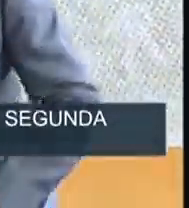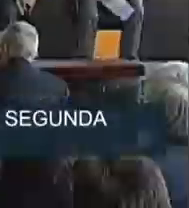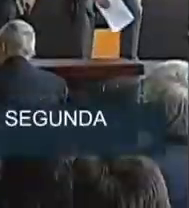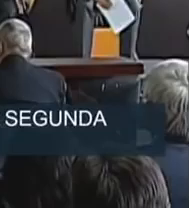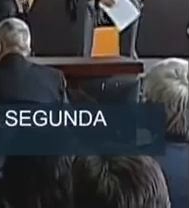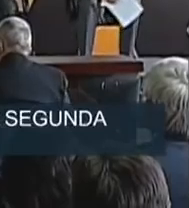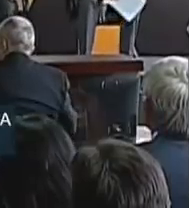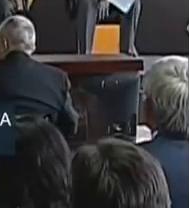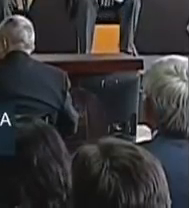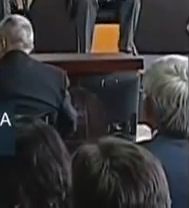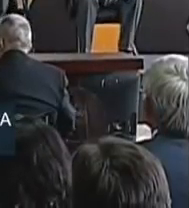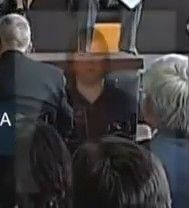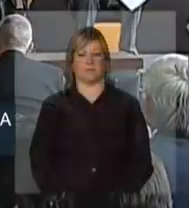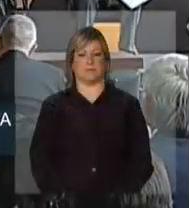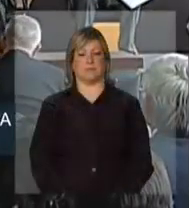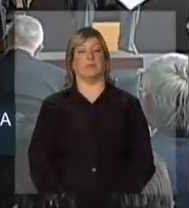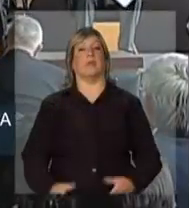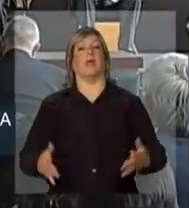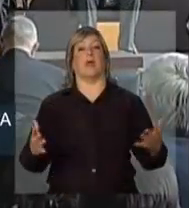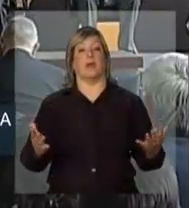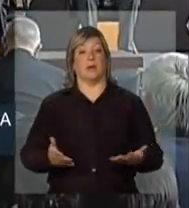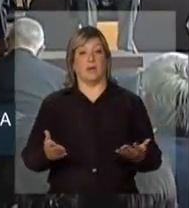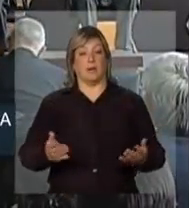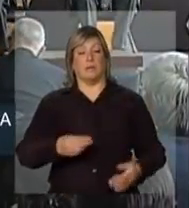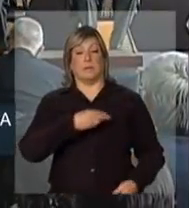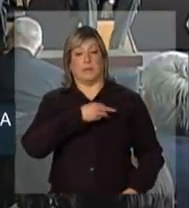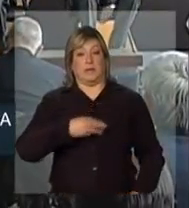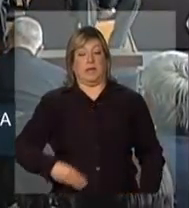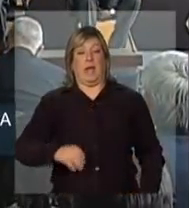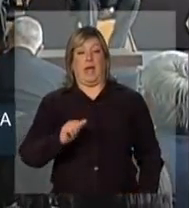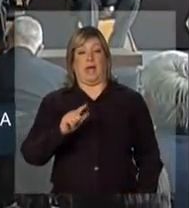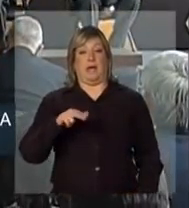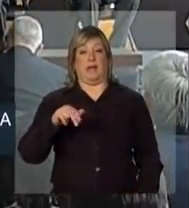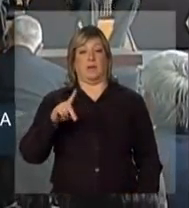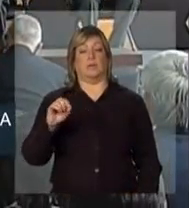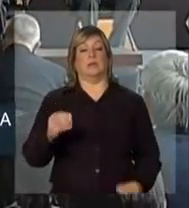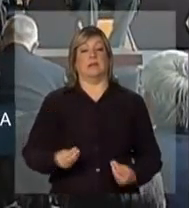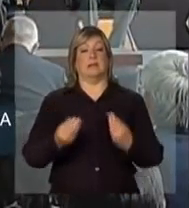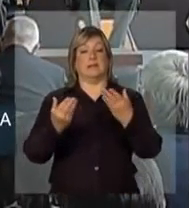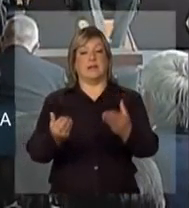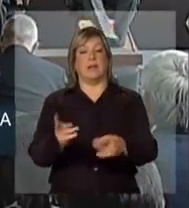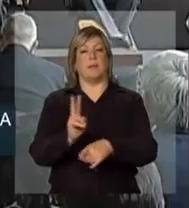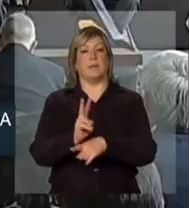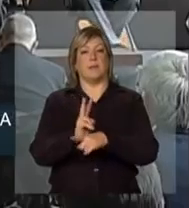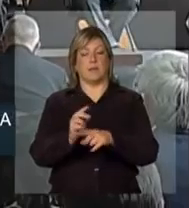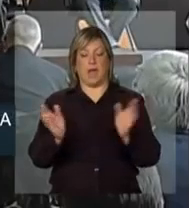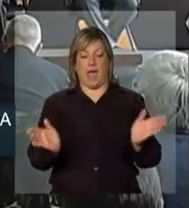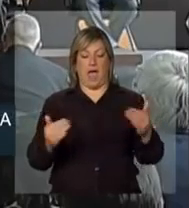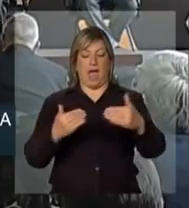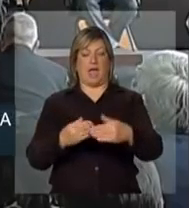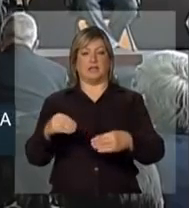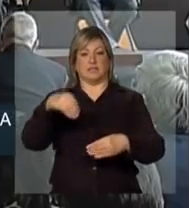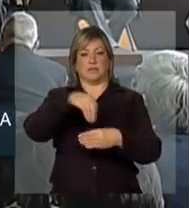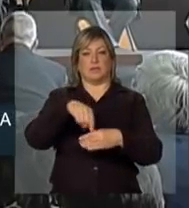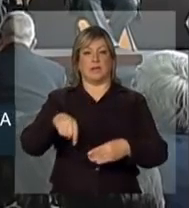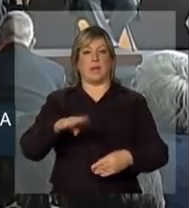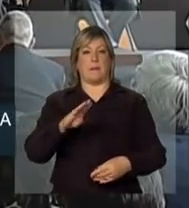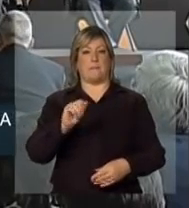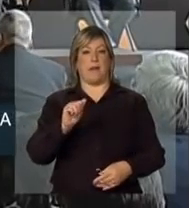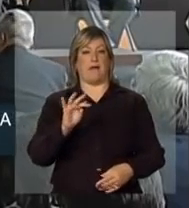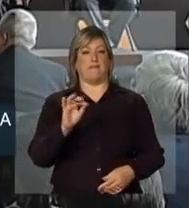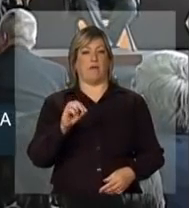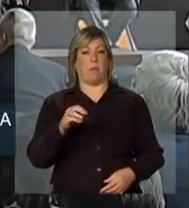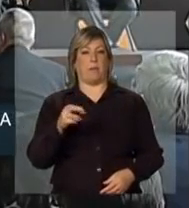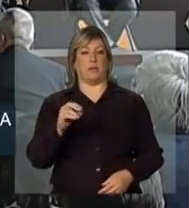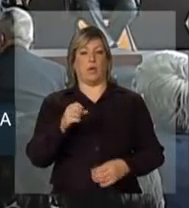Neste momento, o ministro das Cidades, Agnaldo Ribeiro, entrega simbolicamente uma caixa com bafômetros ao presidente da Associação Nacional